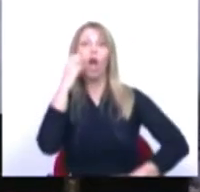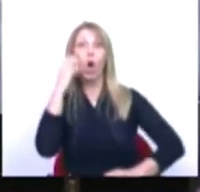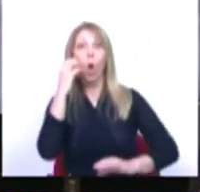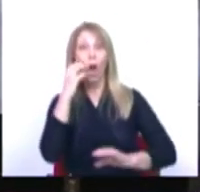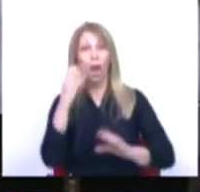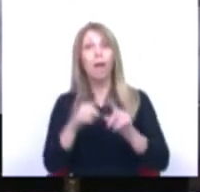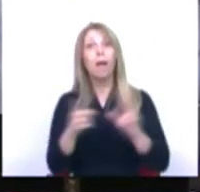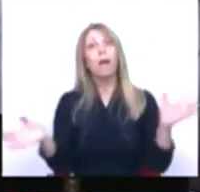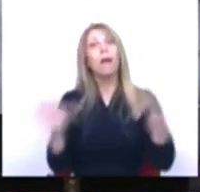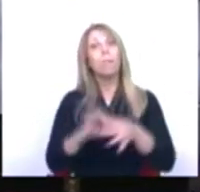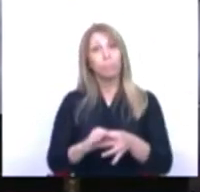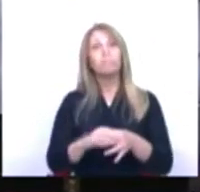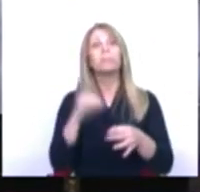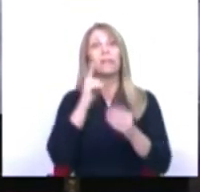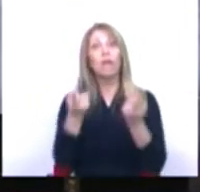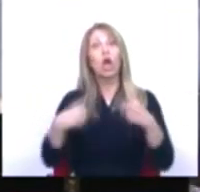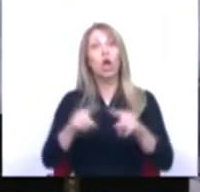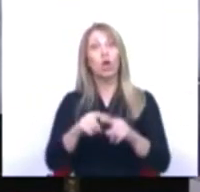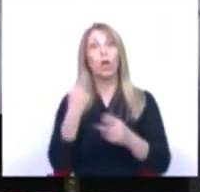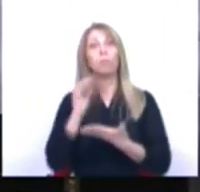financiar o Partido Chega. Muito obrigada.